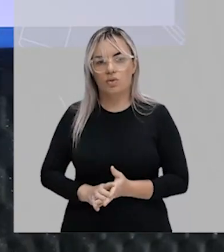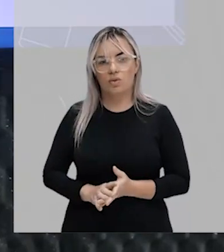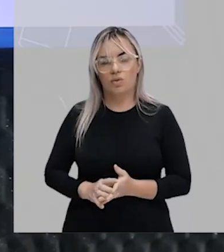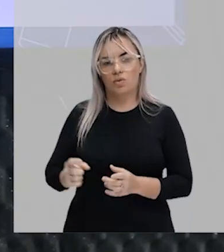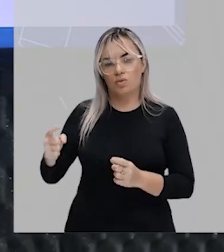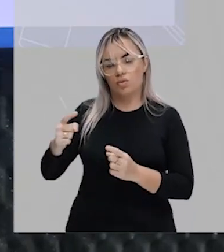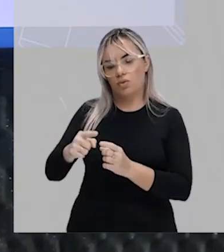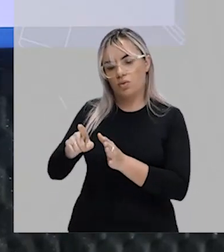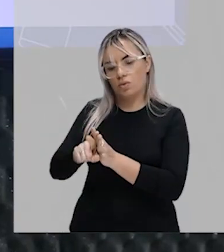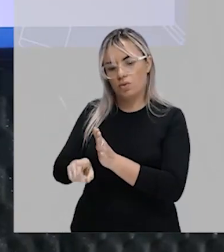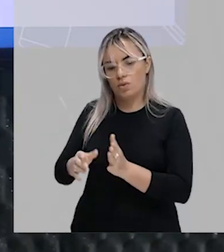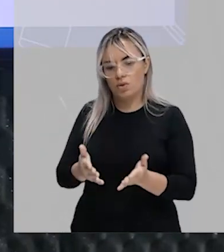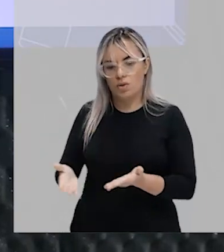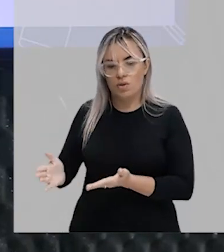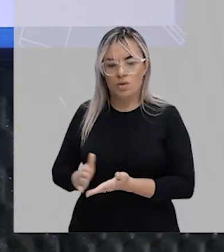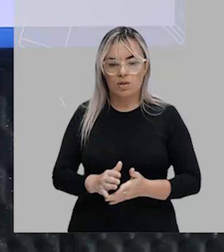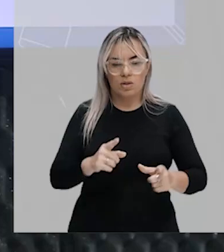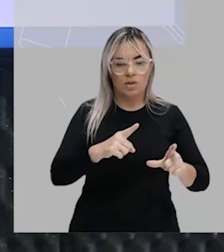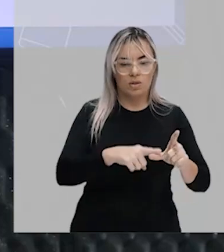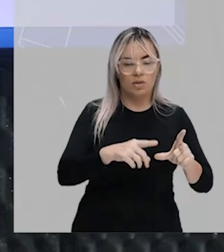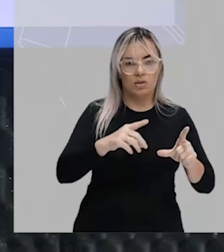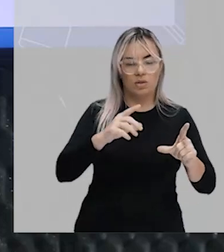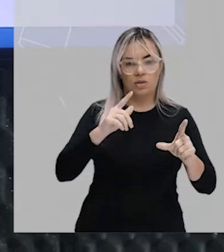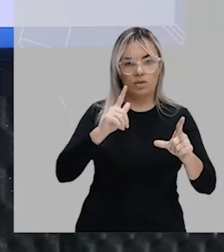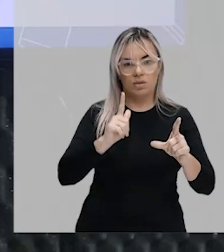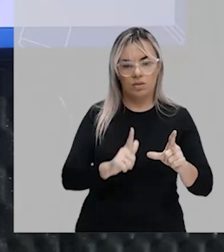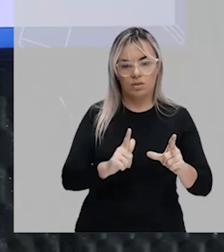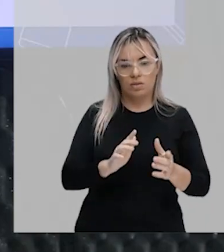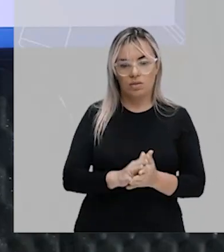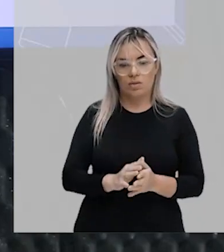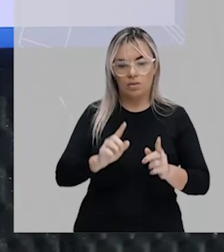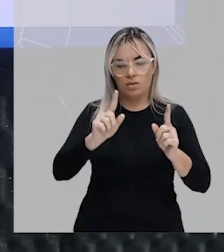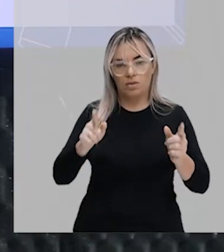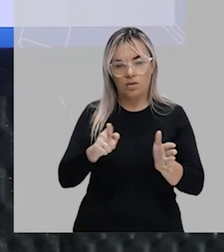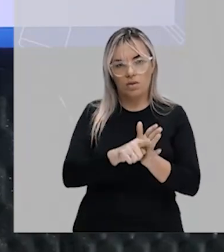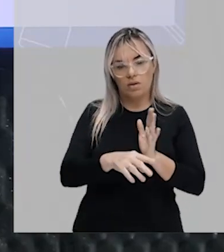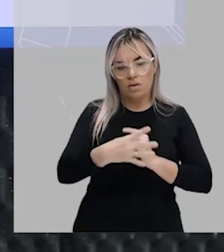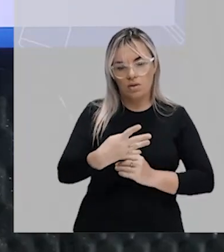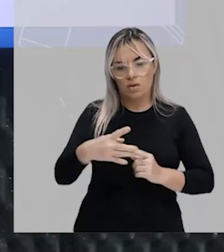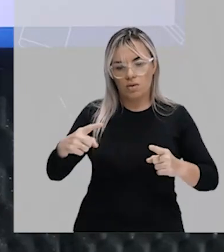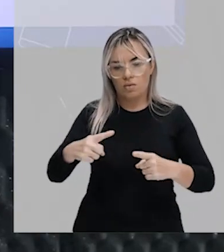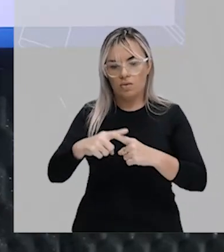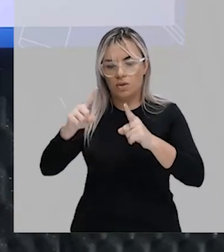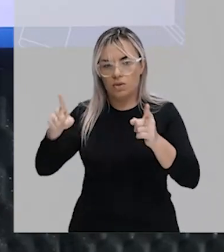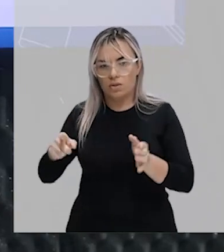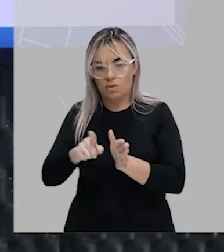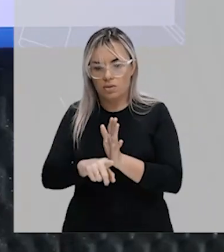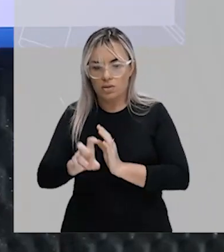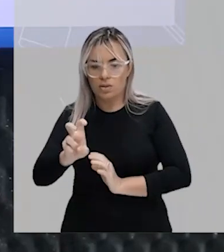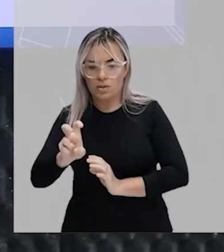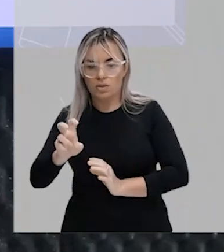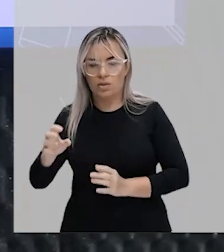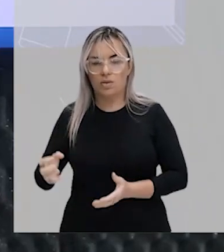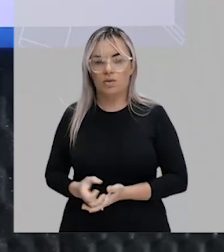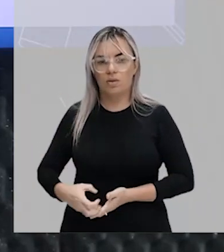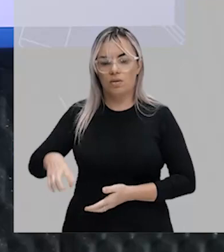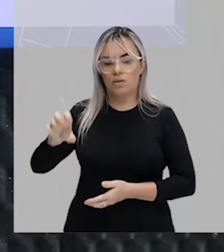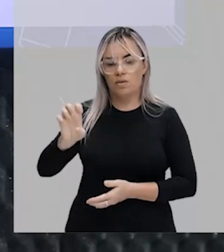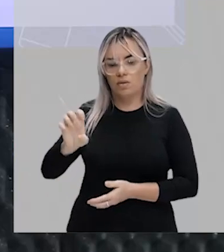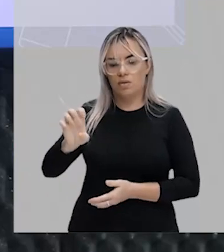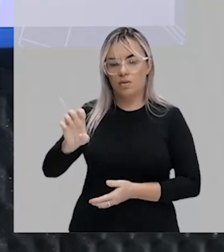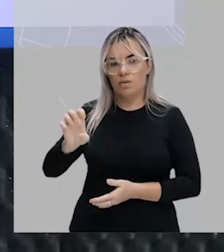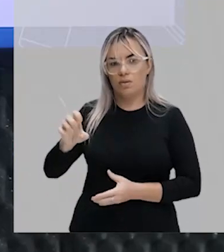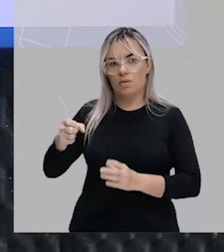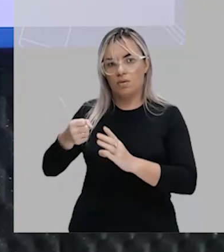que está na letra G, dizendo o seguinte. Menos 4 vezes menos 5 pertence ao Z mais,